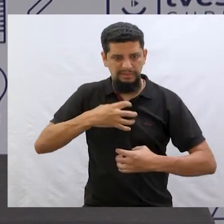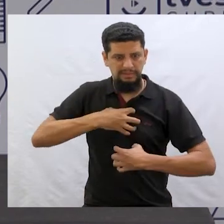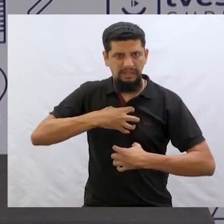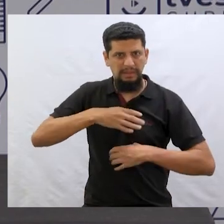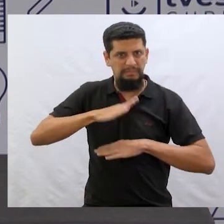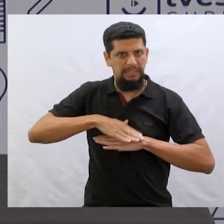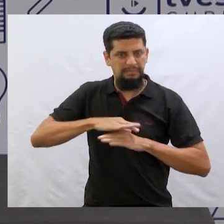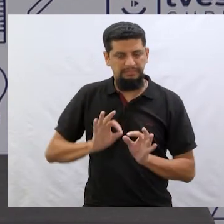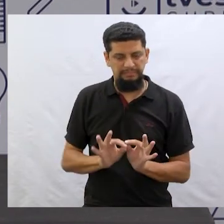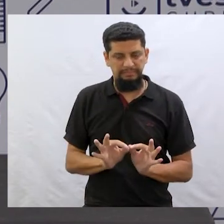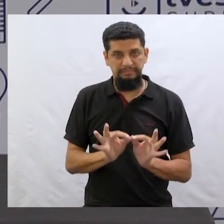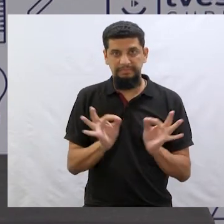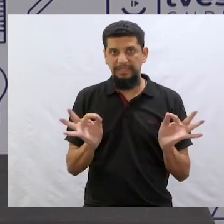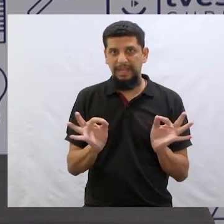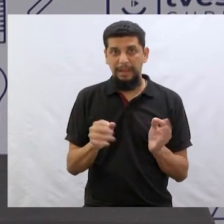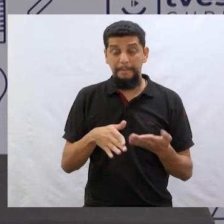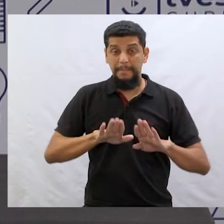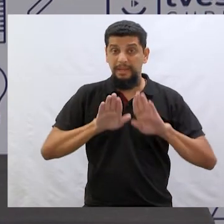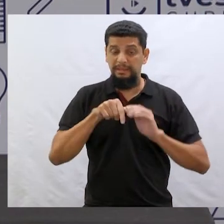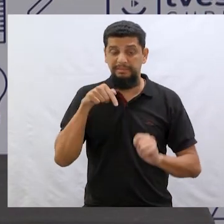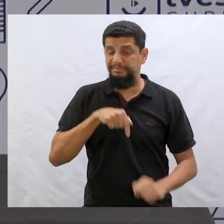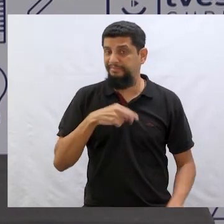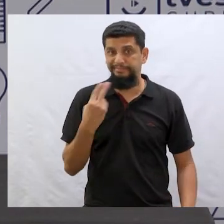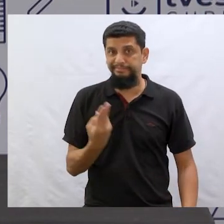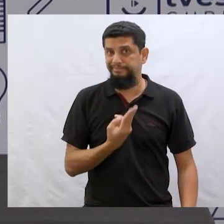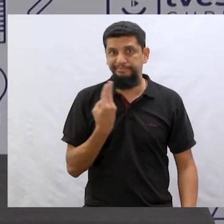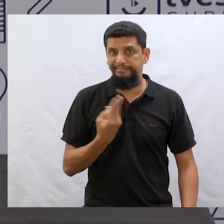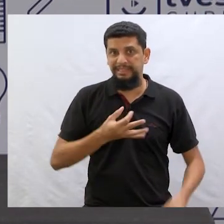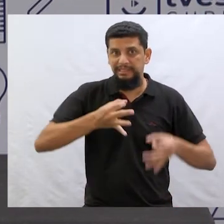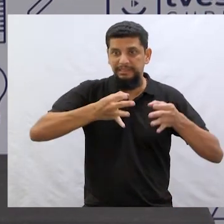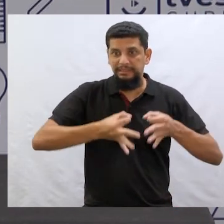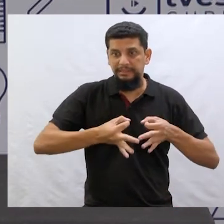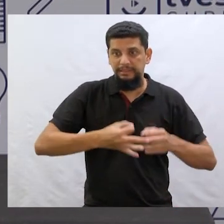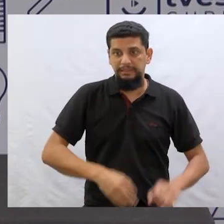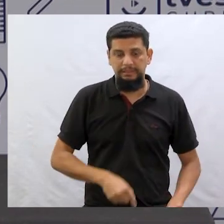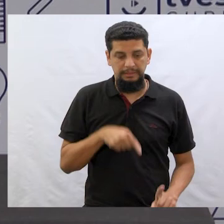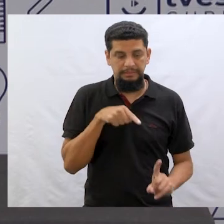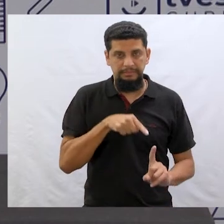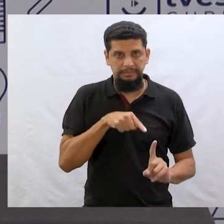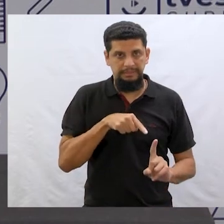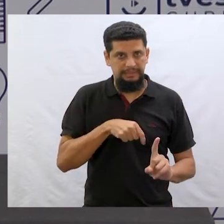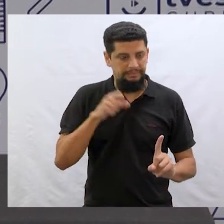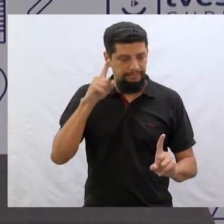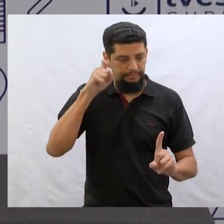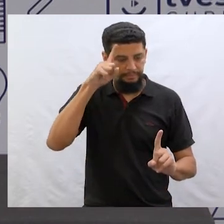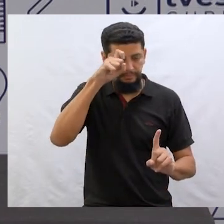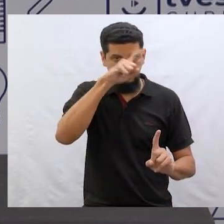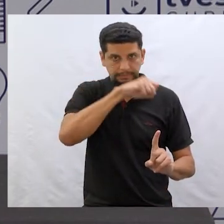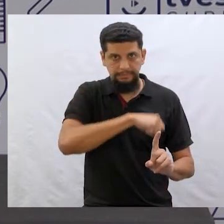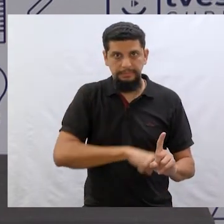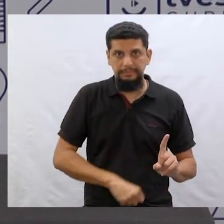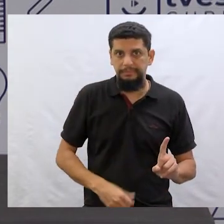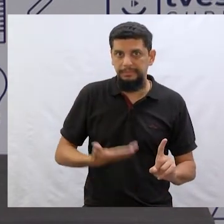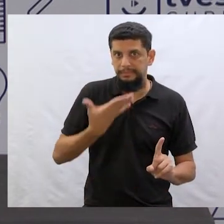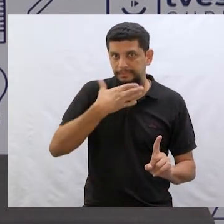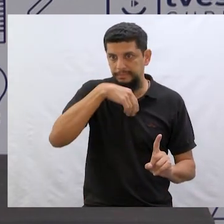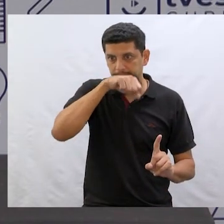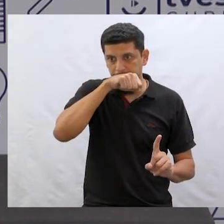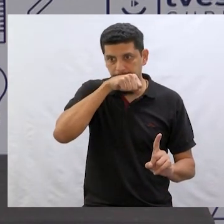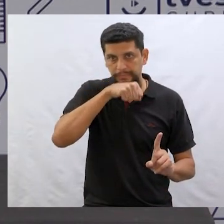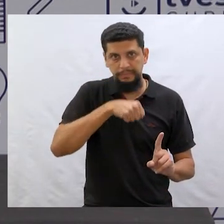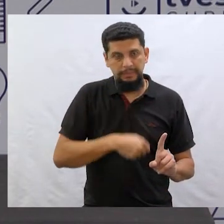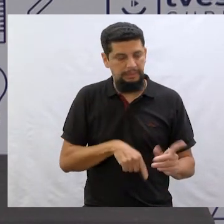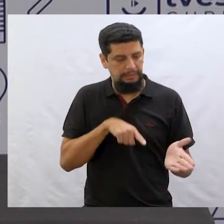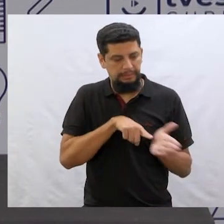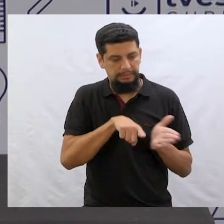alguma coisa de um jeito mais simples. Aqui não deu certo, né? O Matheus, olha, foi bem difícil para o pai